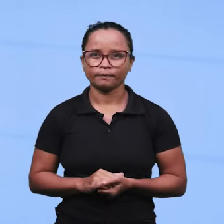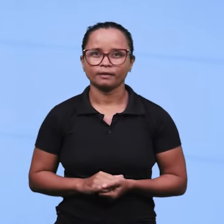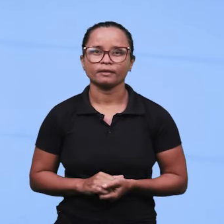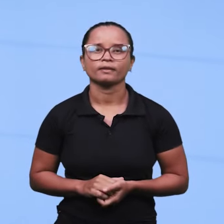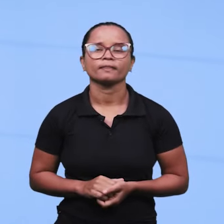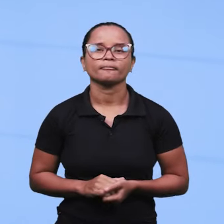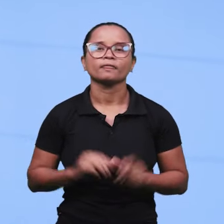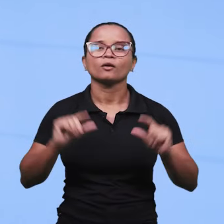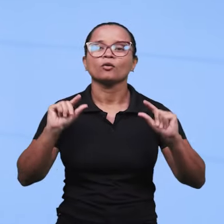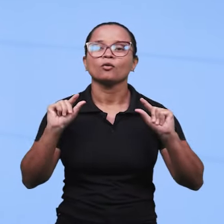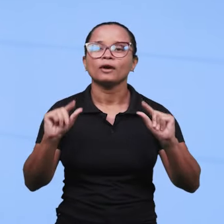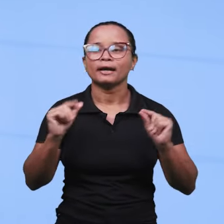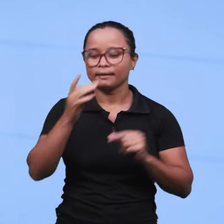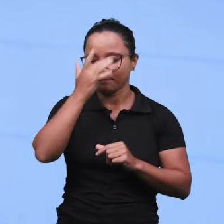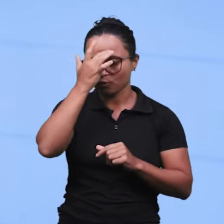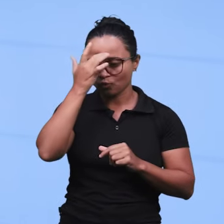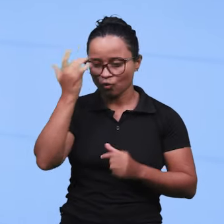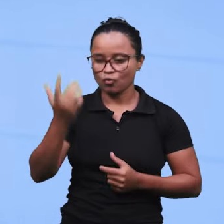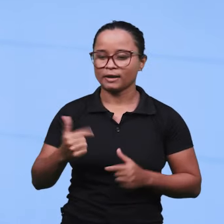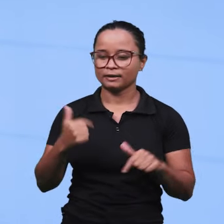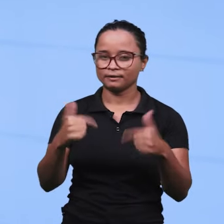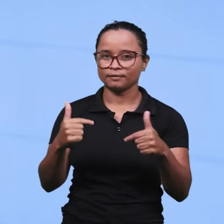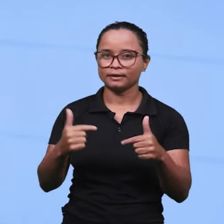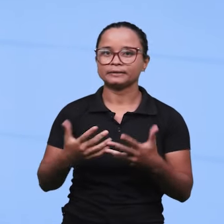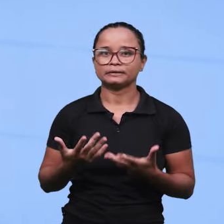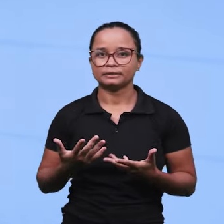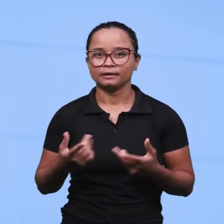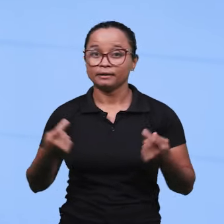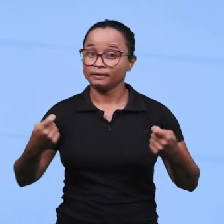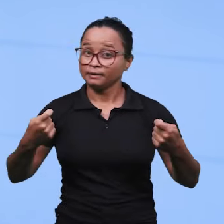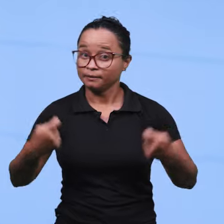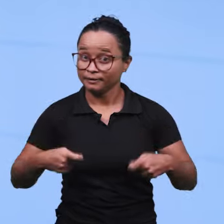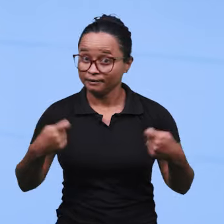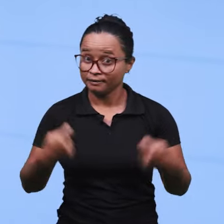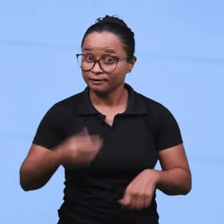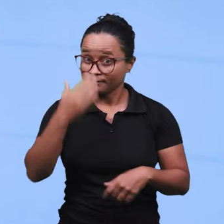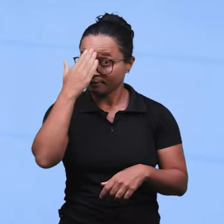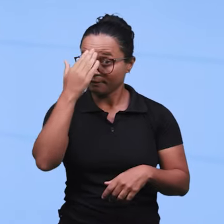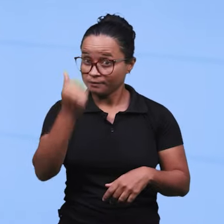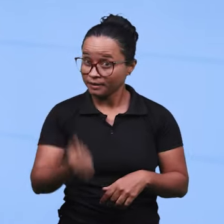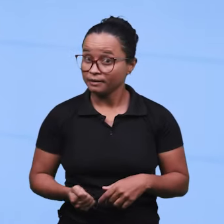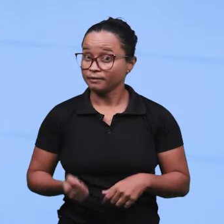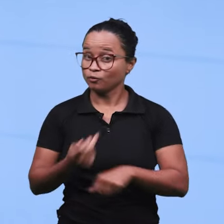verdade, o que o trabalhador tem que buscar no momento da sua admissão?